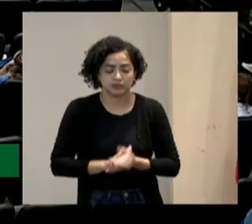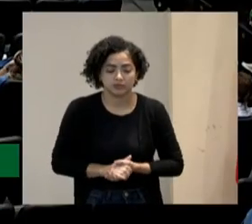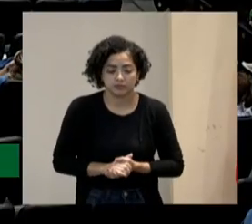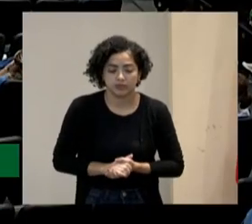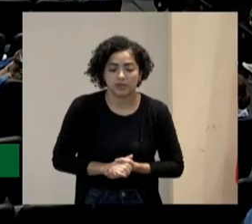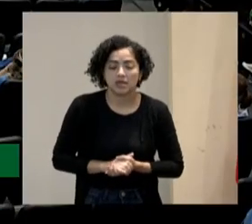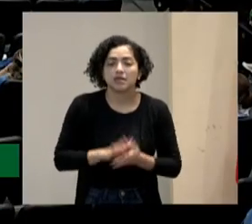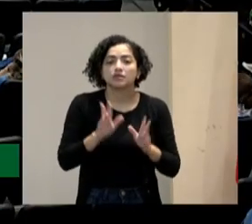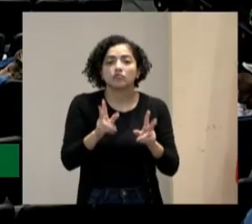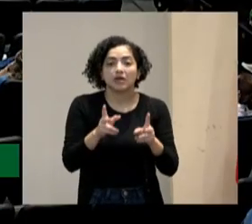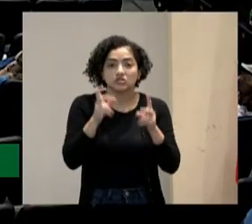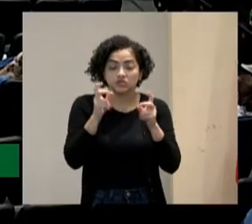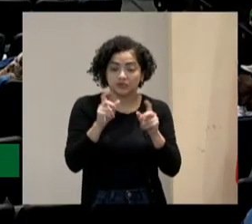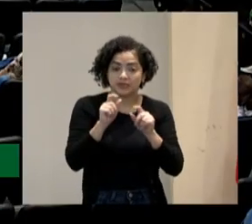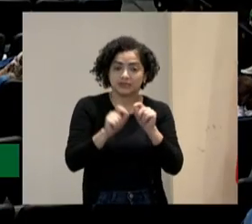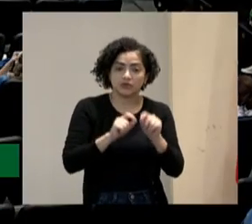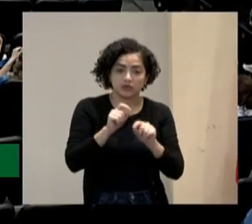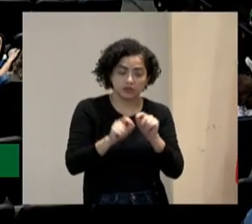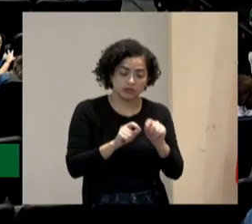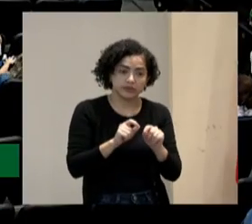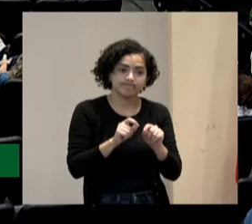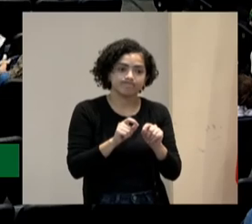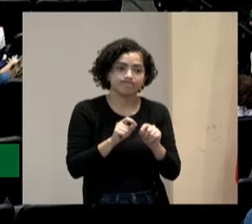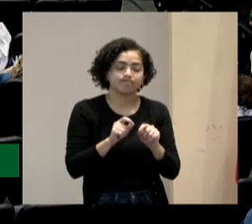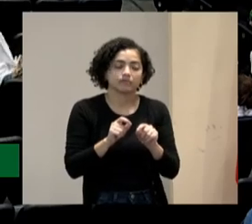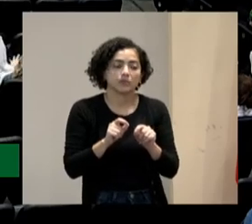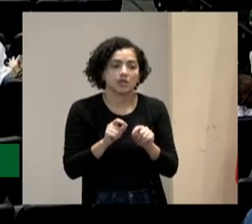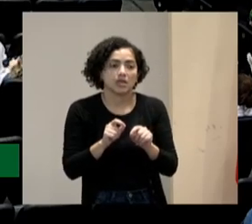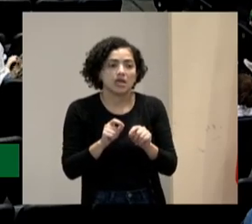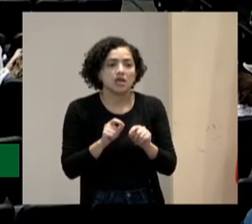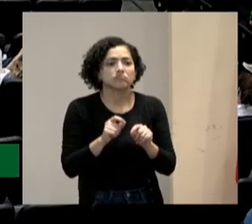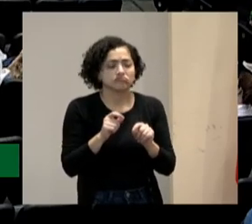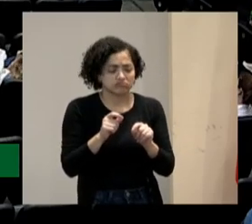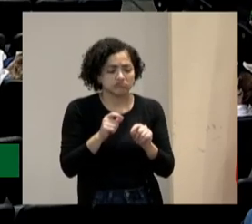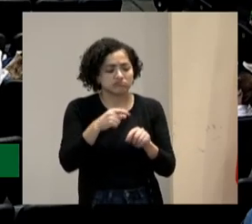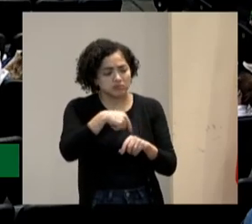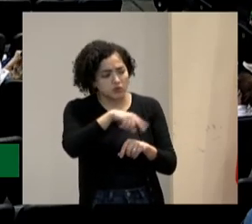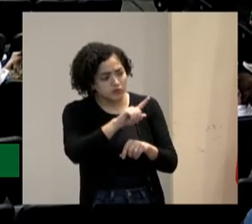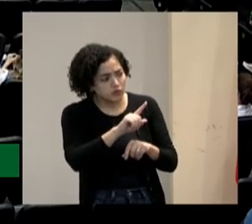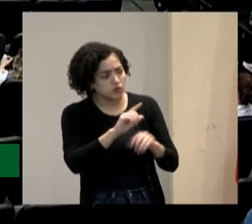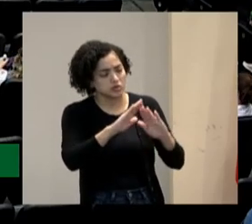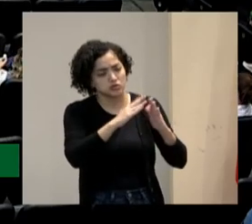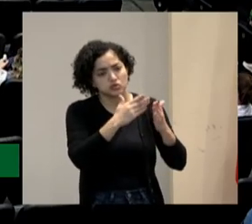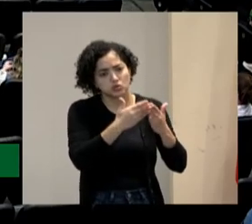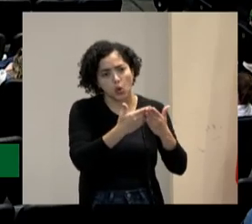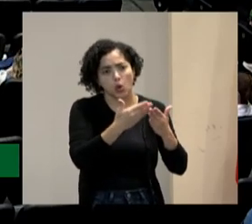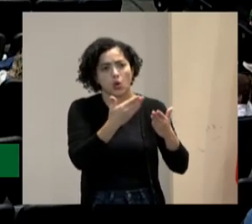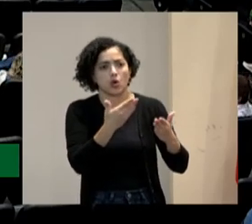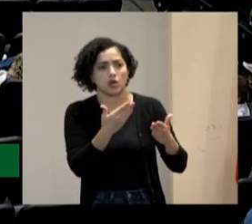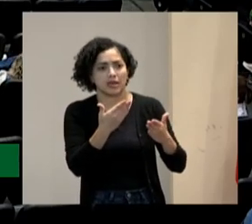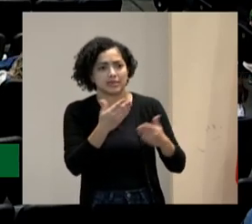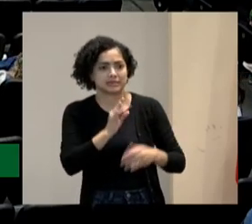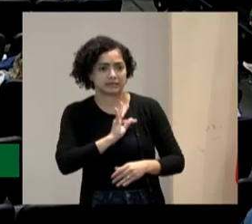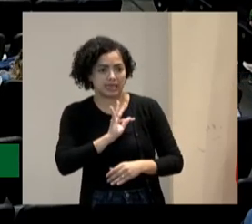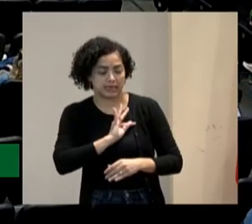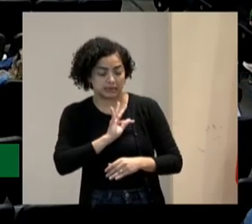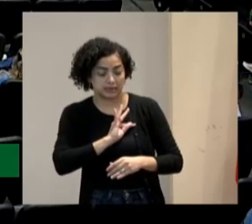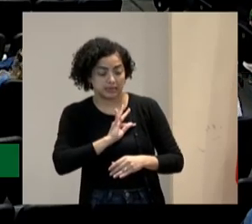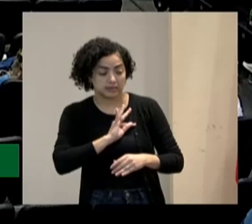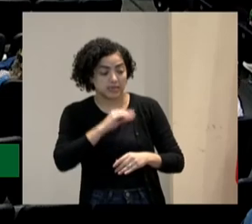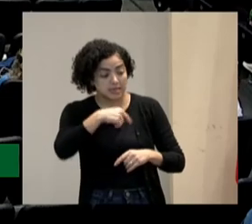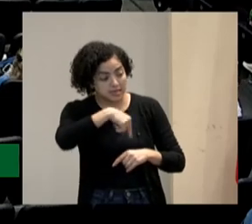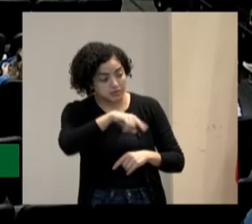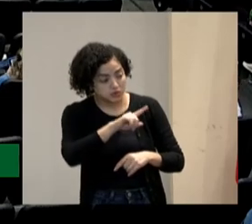a gente percebeu que a gente ia perguntar, não. E eu também fui em colégios técnicos. E o colégio técnico que eu fui,